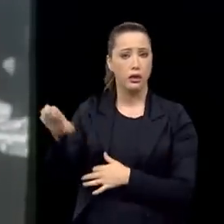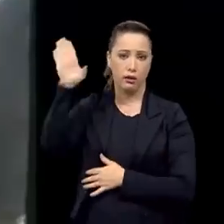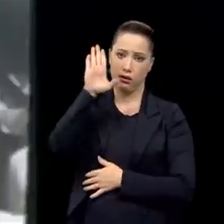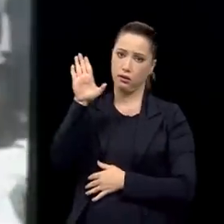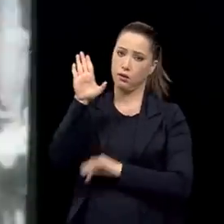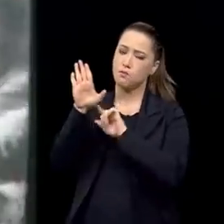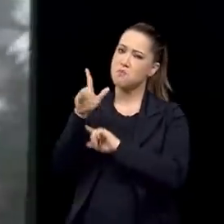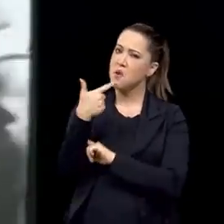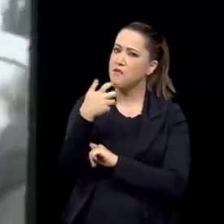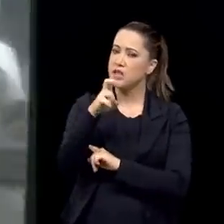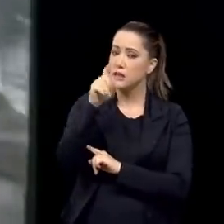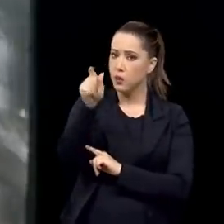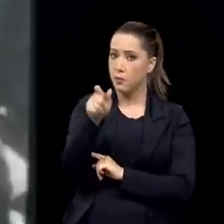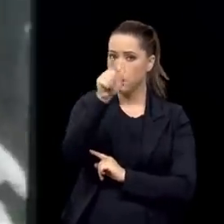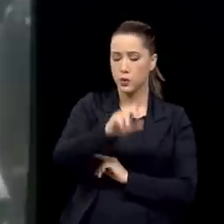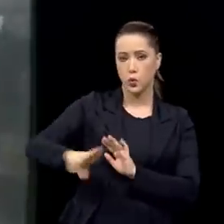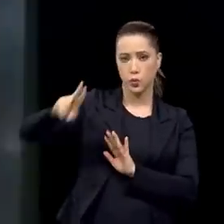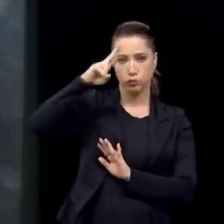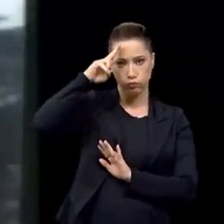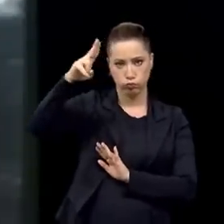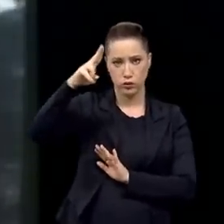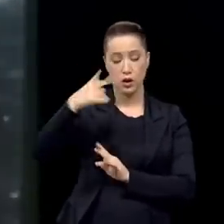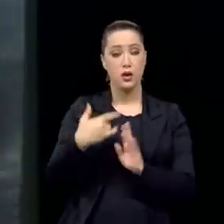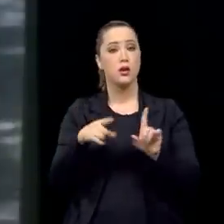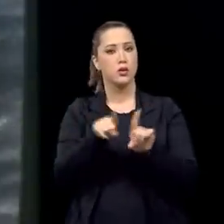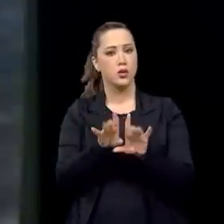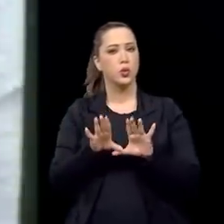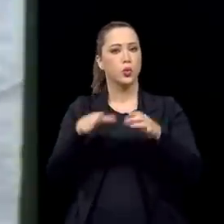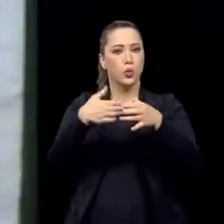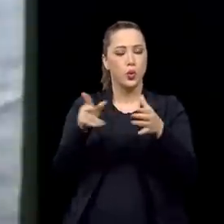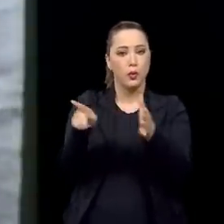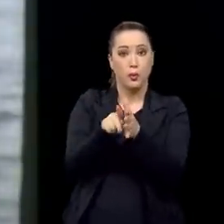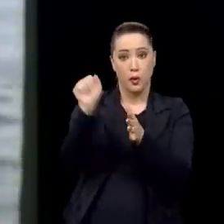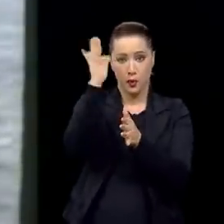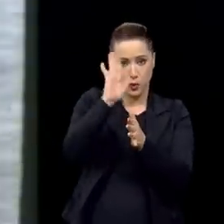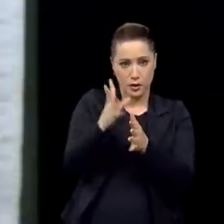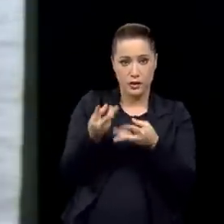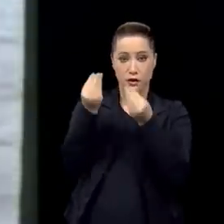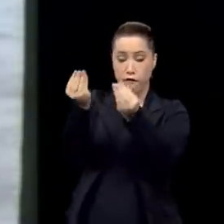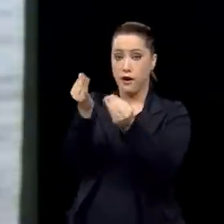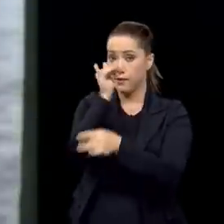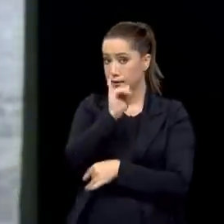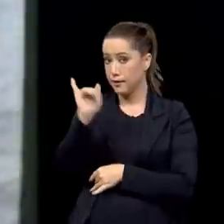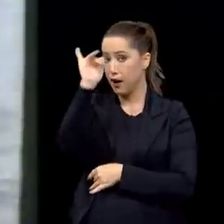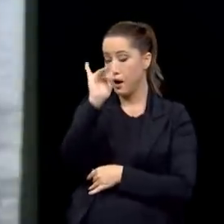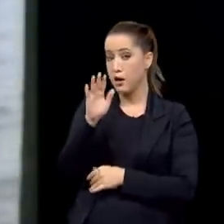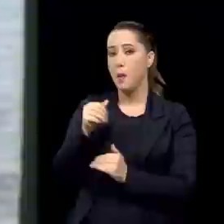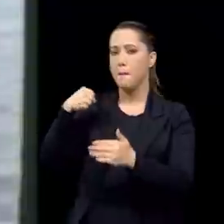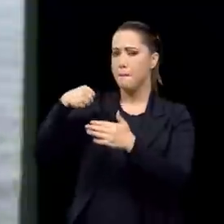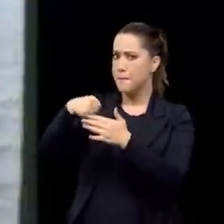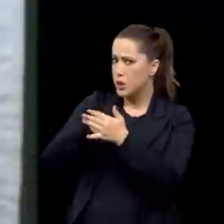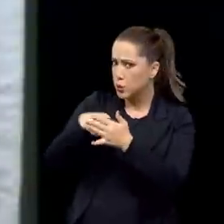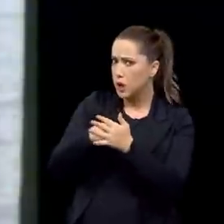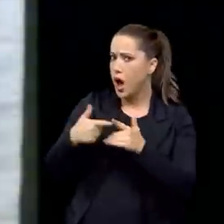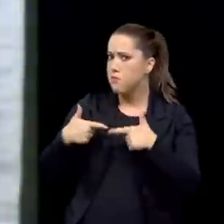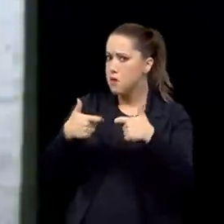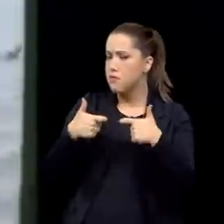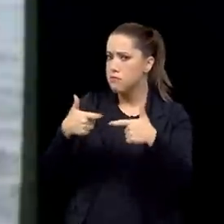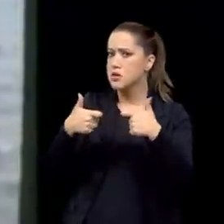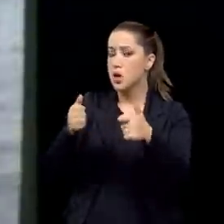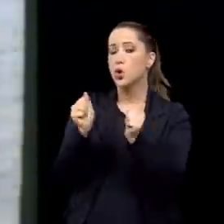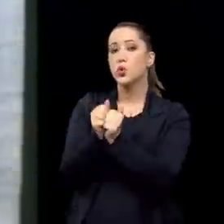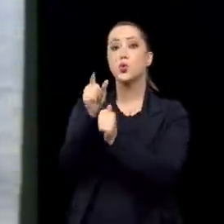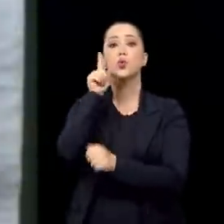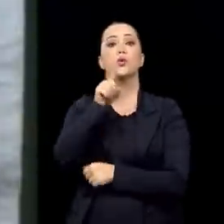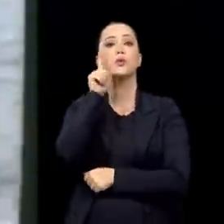Cerca de 25 mil soldados da então Força Expedicionária Brasileira foram enviados à Itália para lutar junto ao Exército Norte